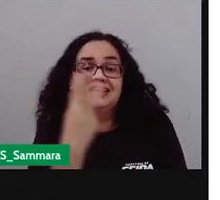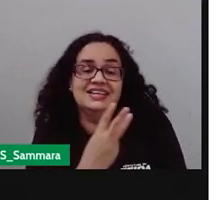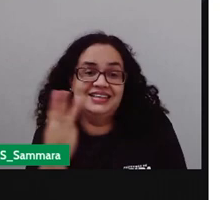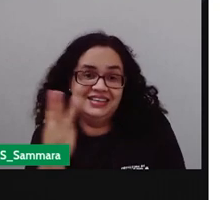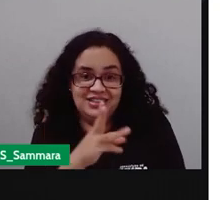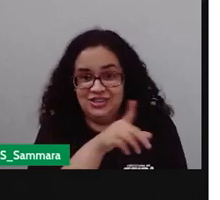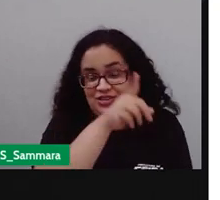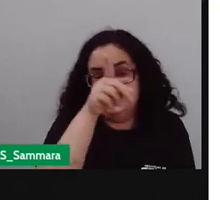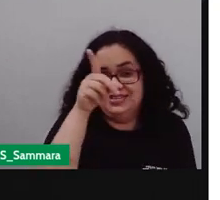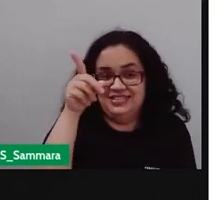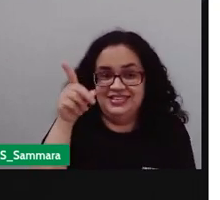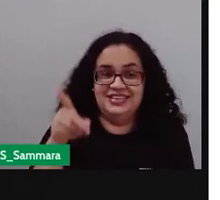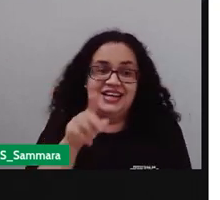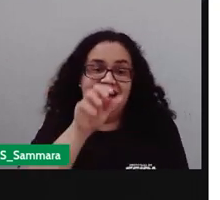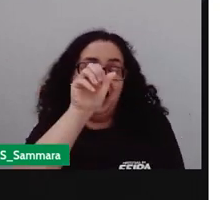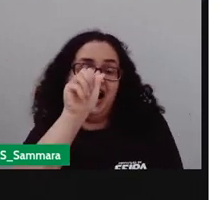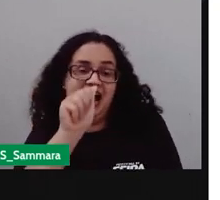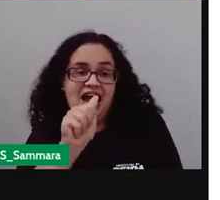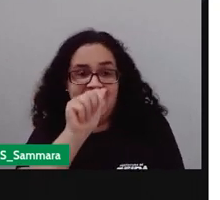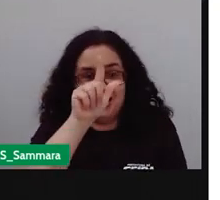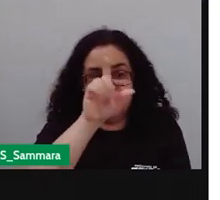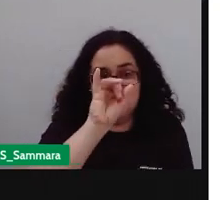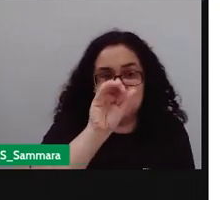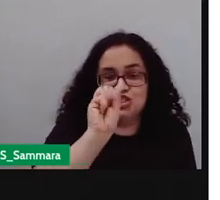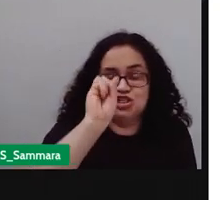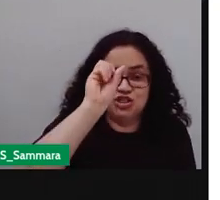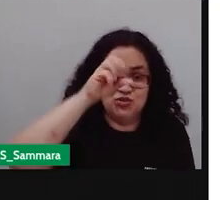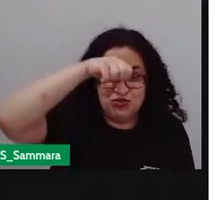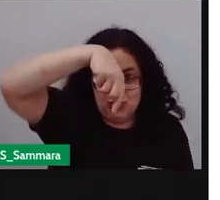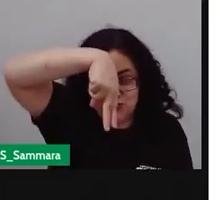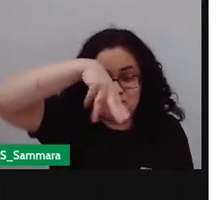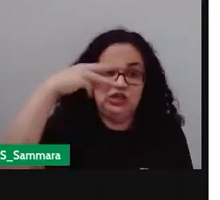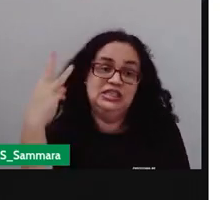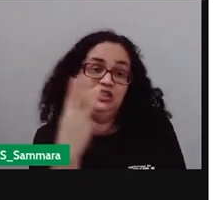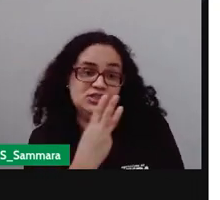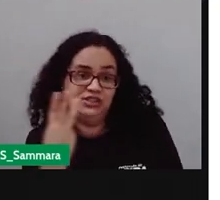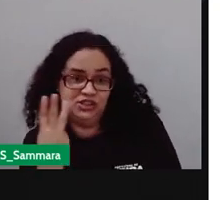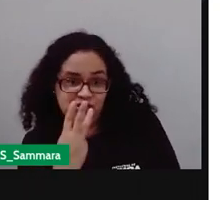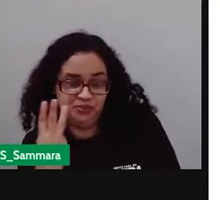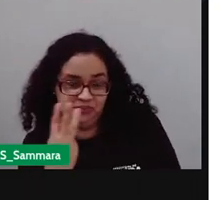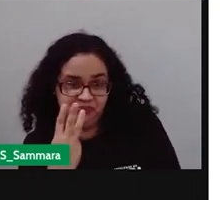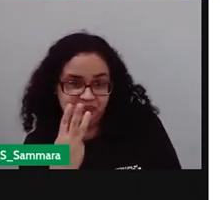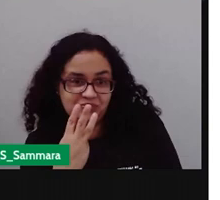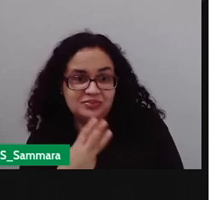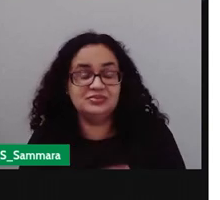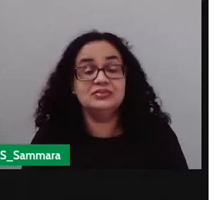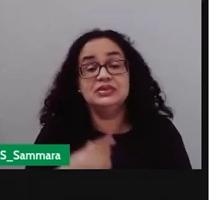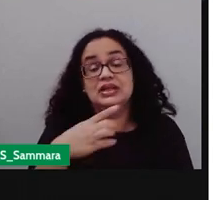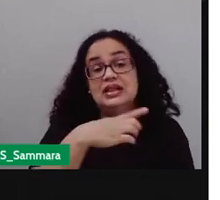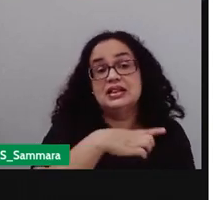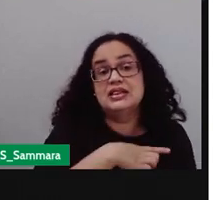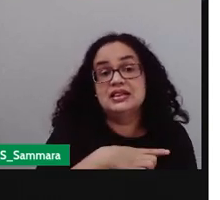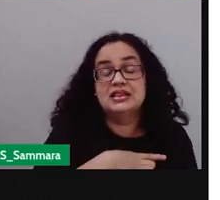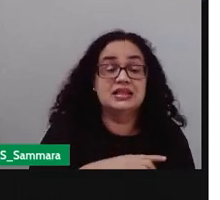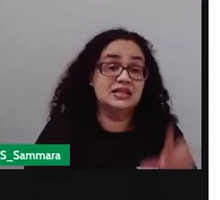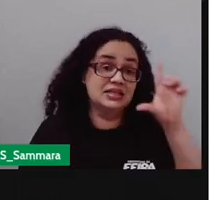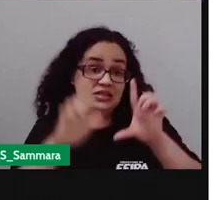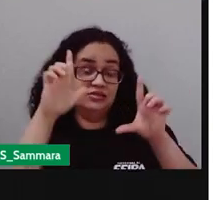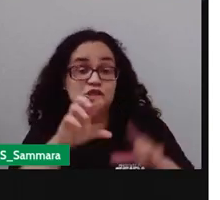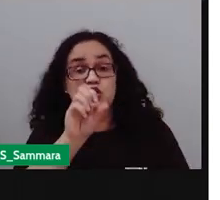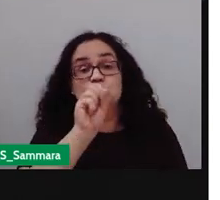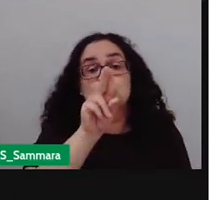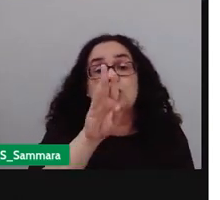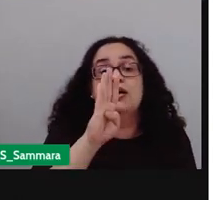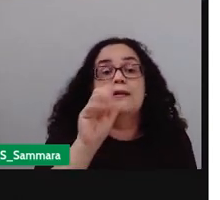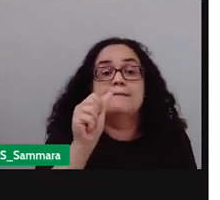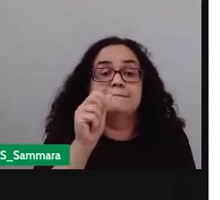do lado aí Adilson Muritiba certo os três eles participam aí da TV Subaé